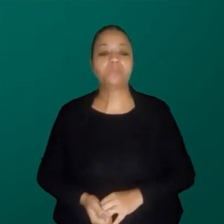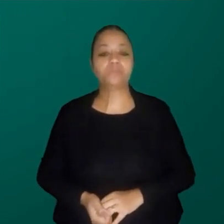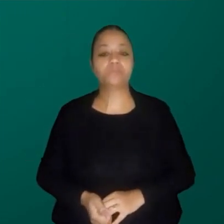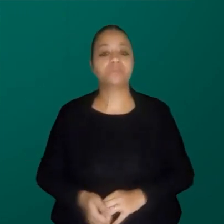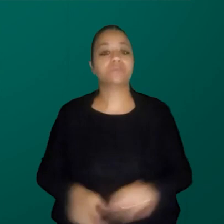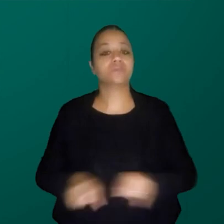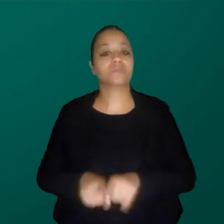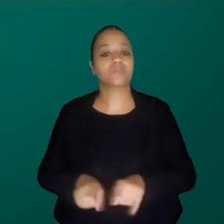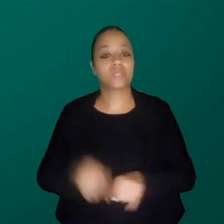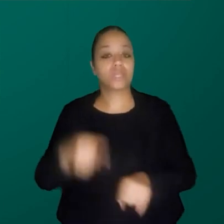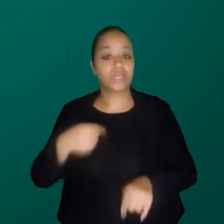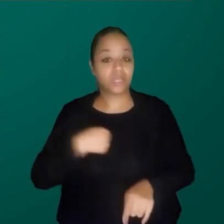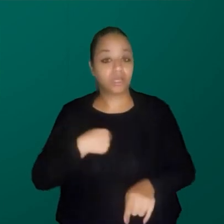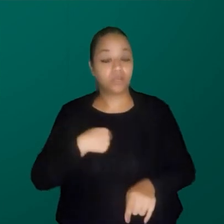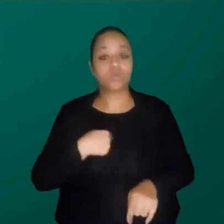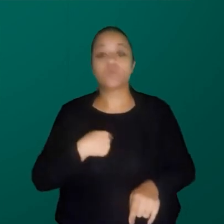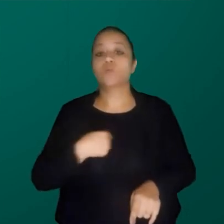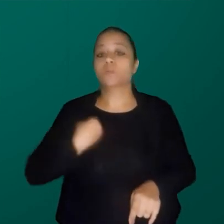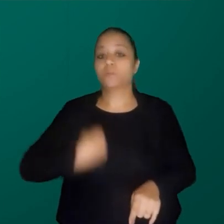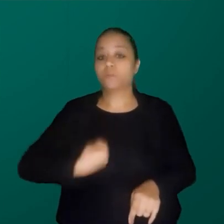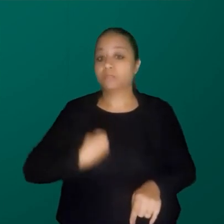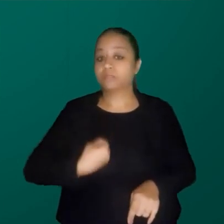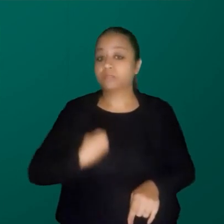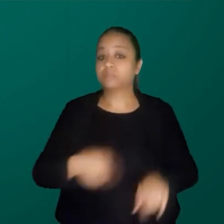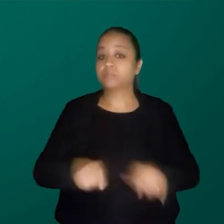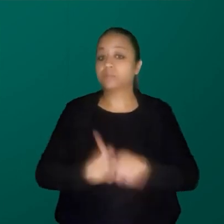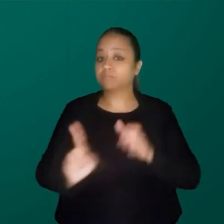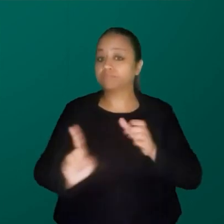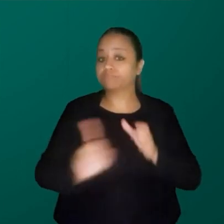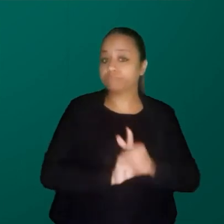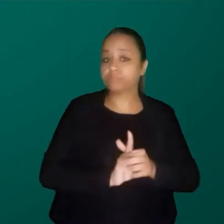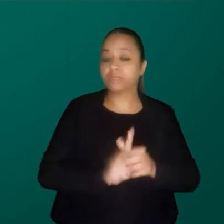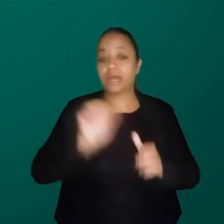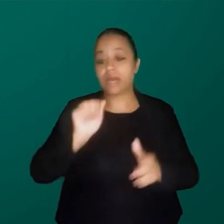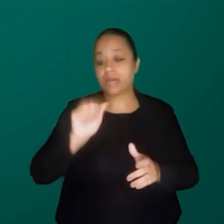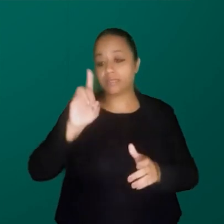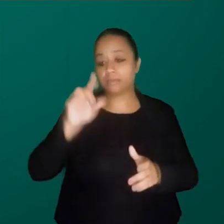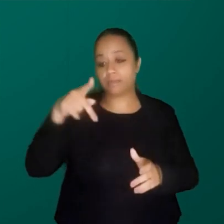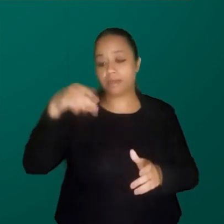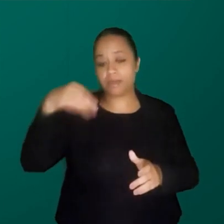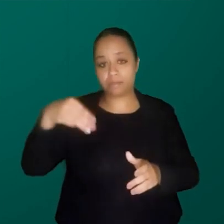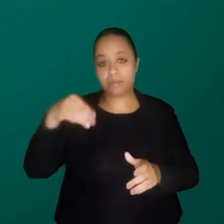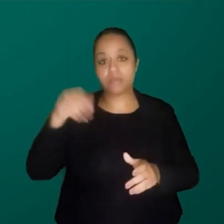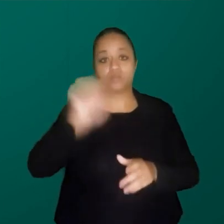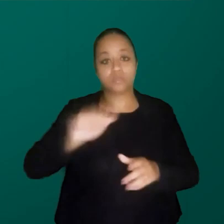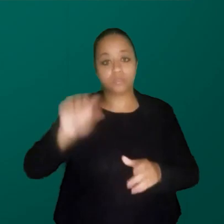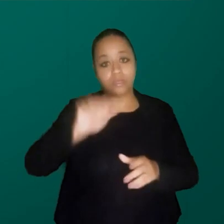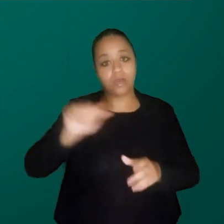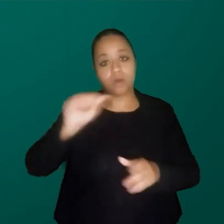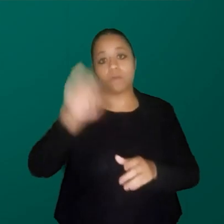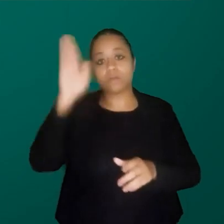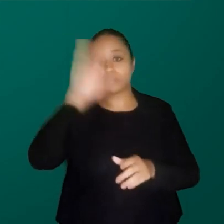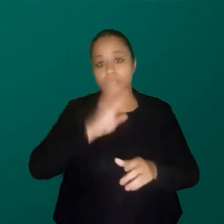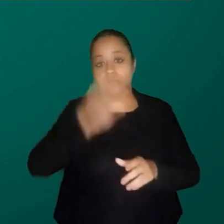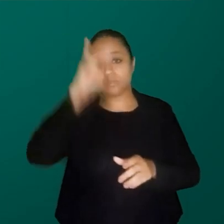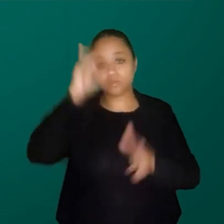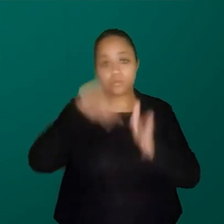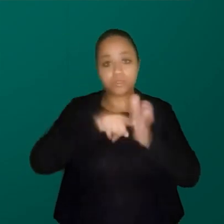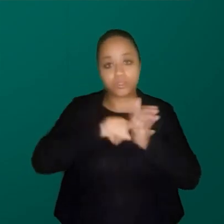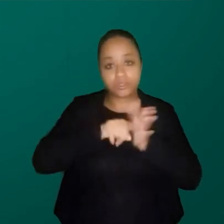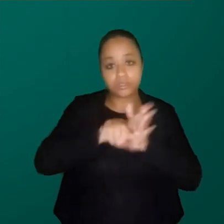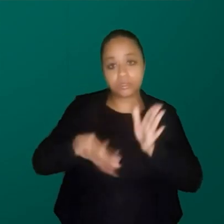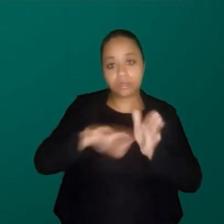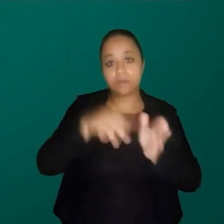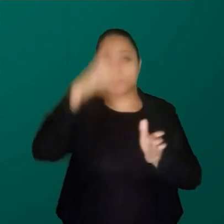e eu sou membro da ABPN, a Associação Brasileira de Pesquisadoras e Pesquisadores Negras e Negros.